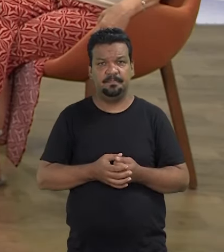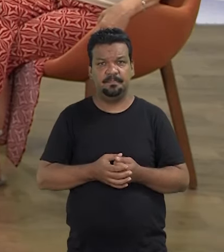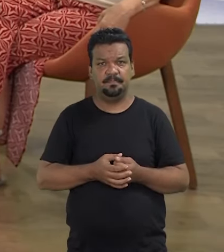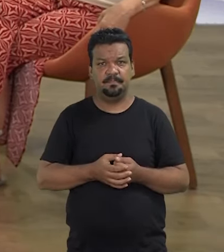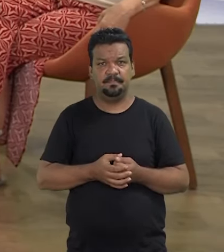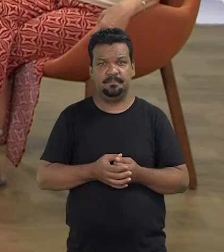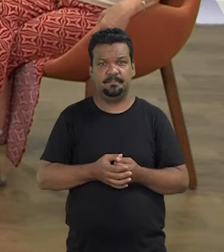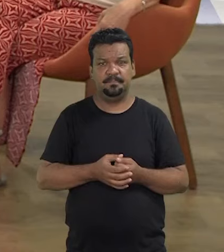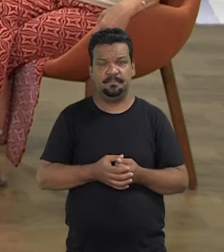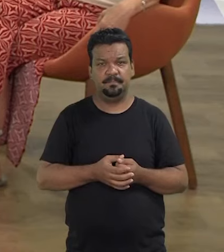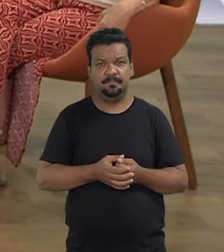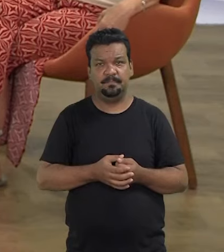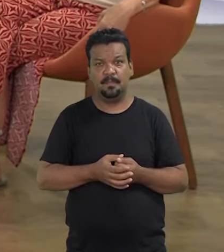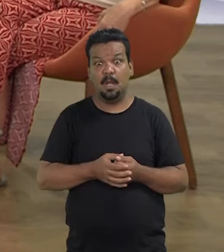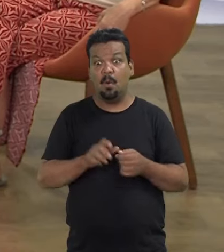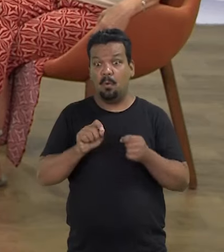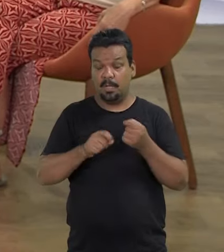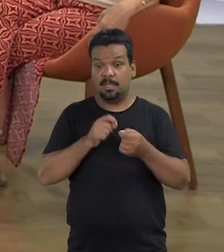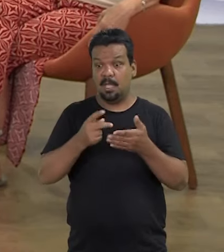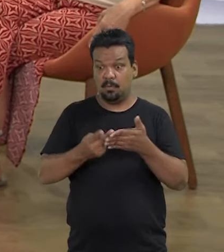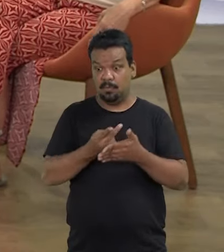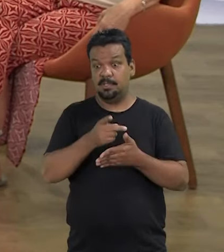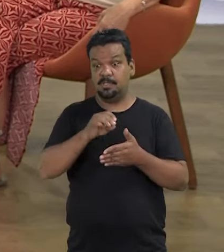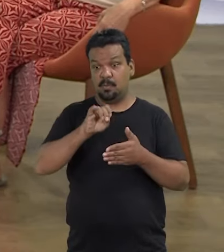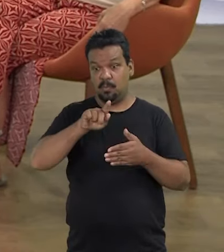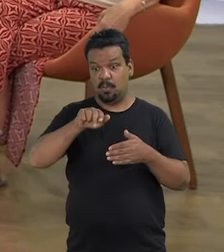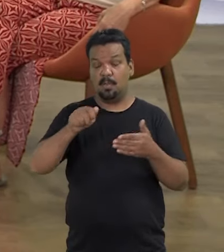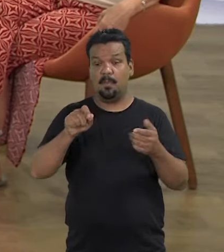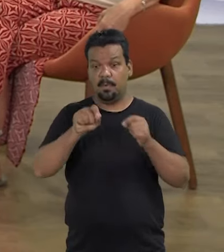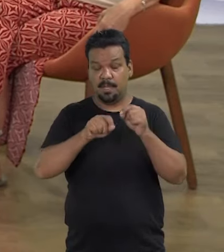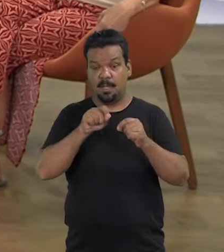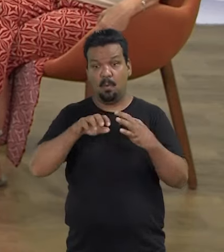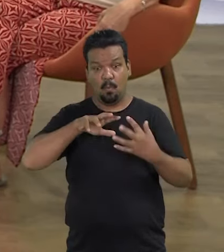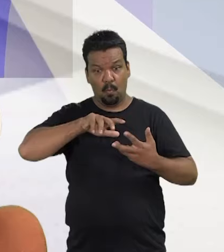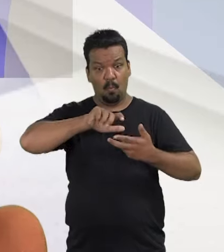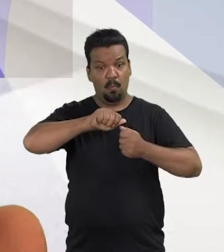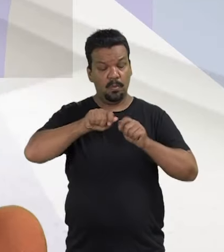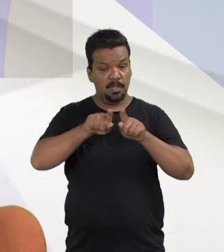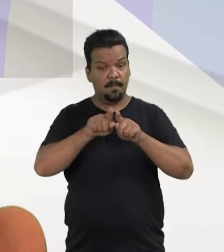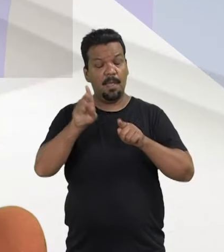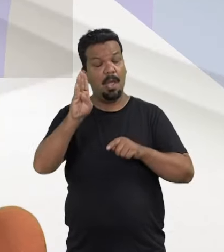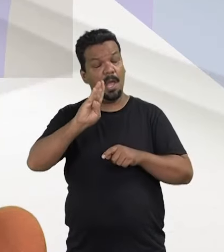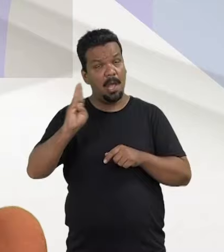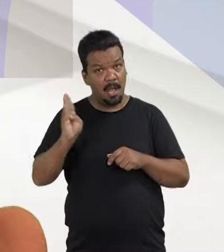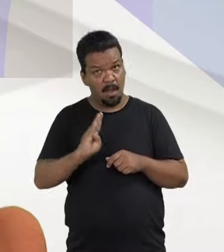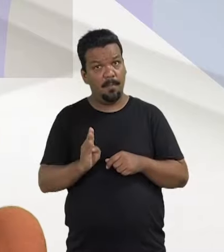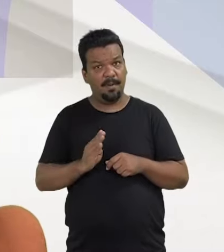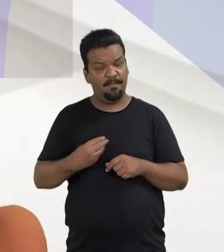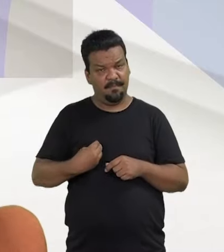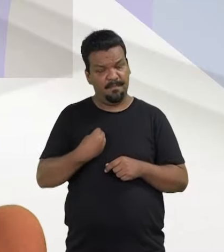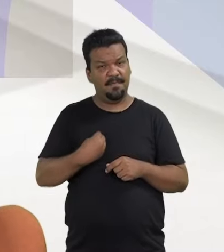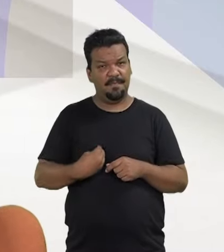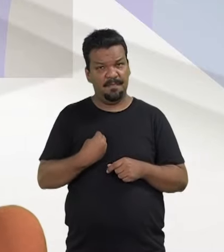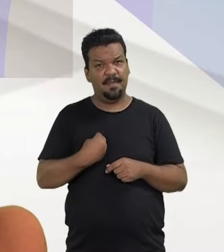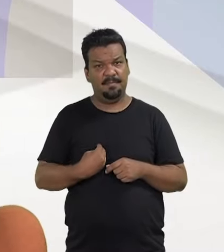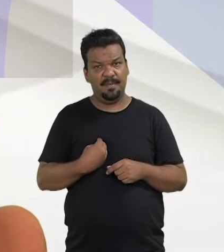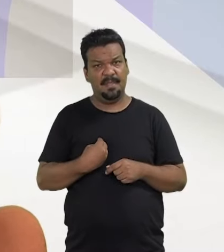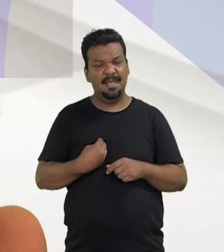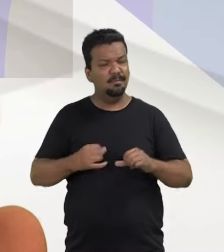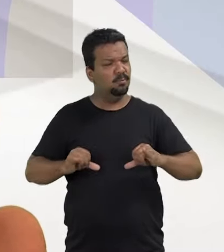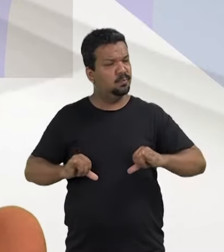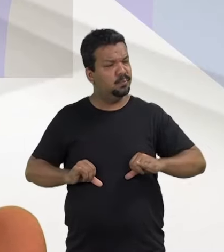com Dilma? É o que tem acontecido. O mundo inteiro e o Brasil também vive